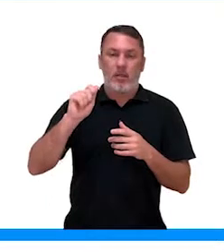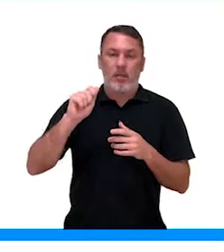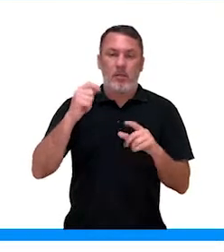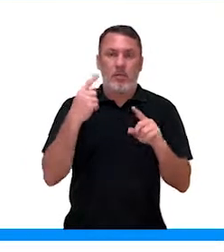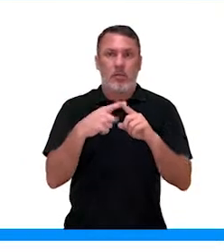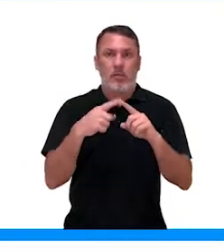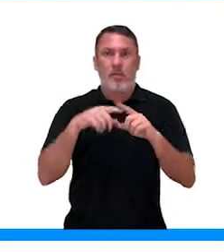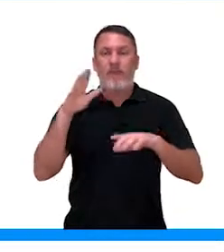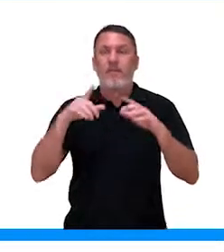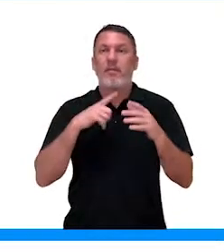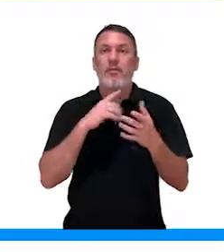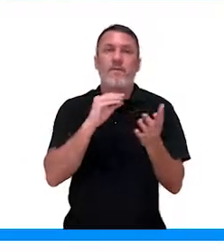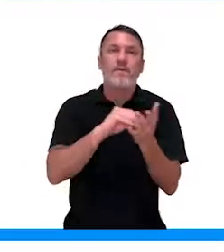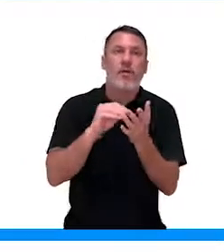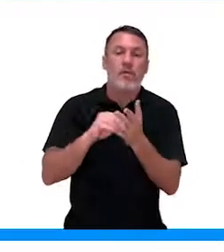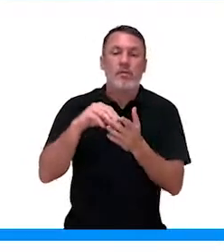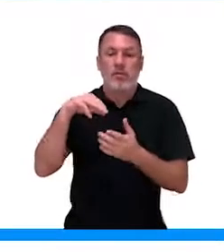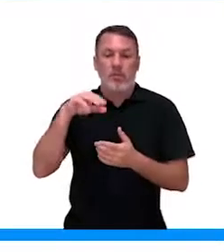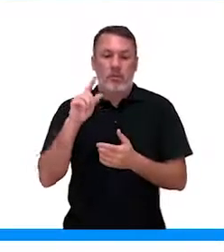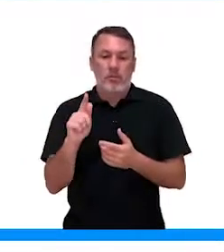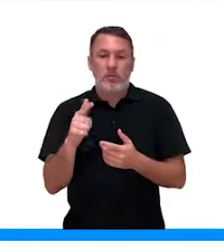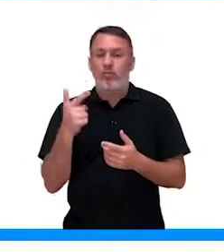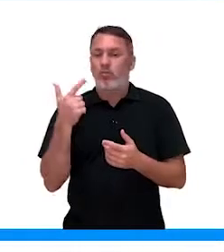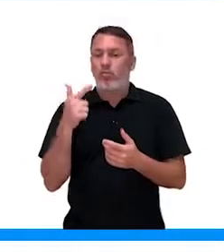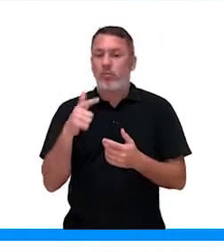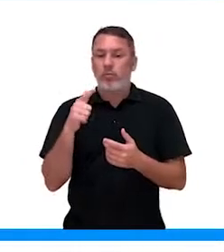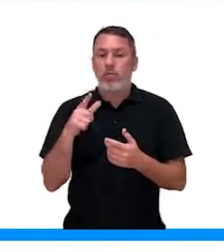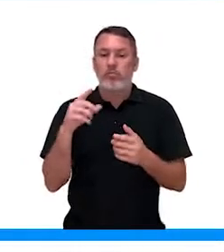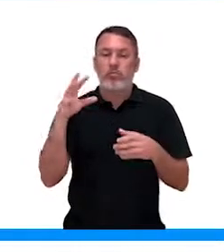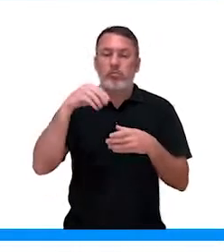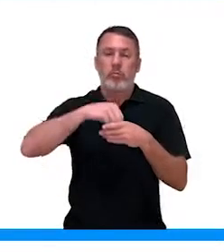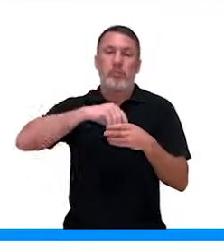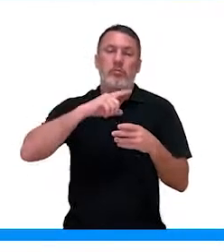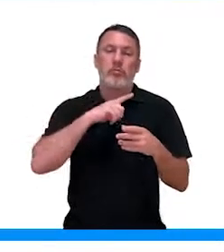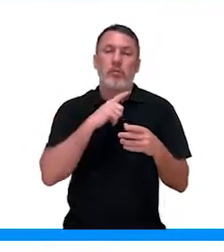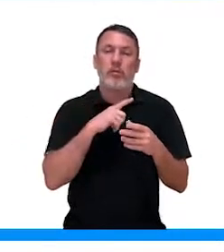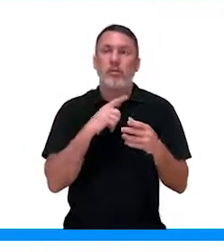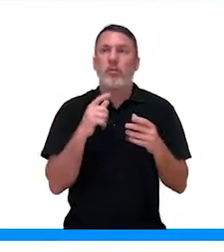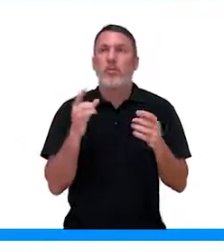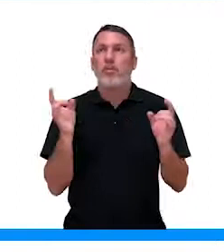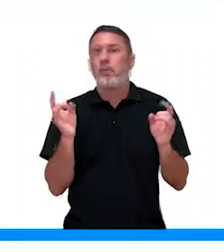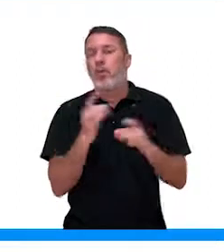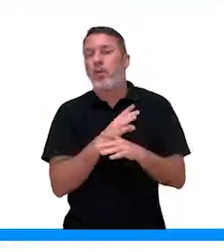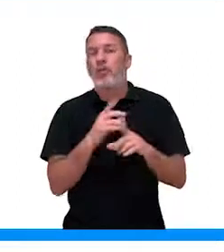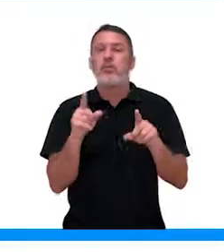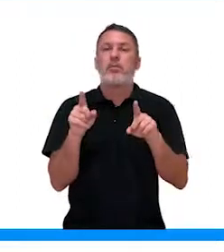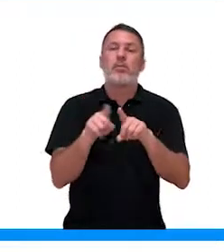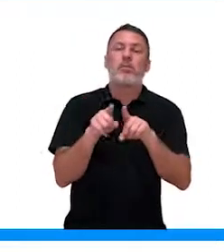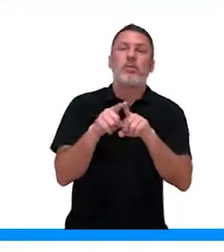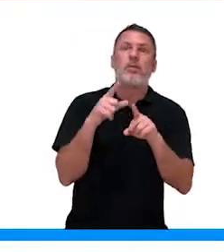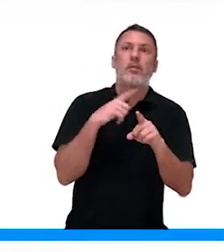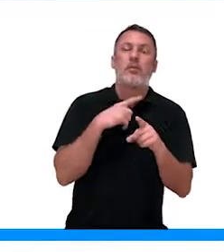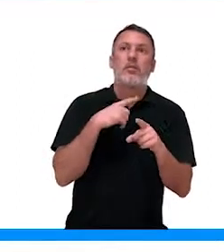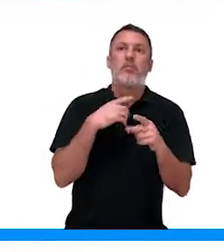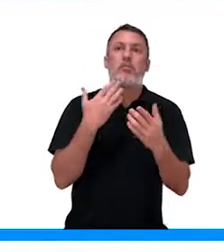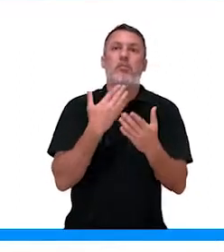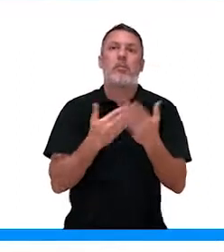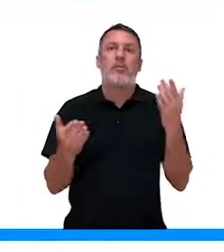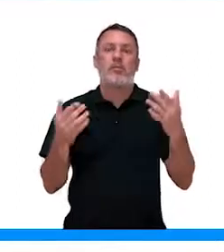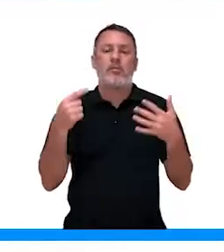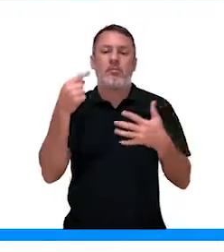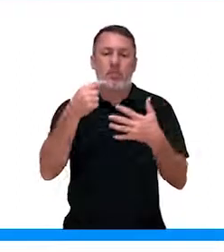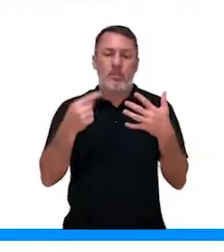por ter falta de magnésio, ela acaba não tendo clorofila suficiente e não faz o processo fotossintético